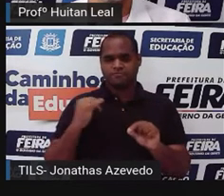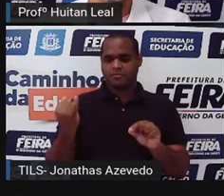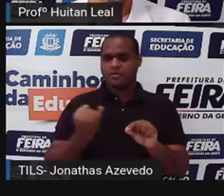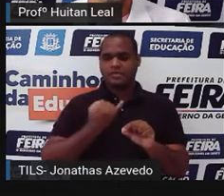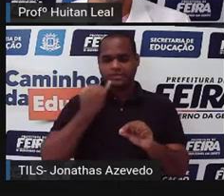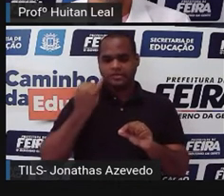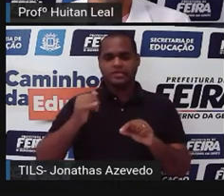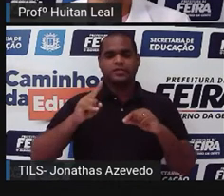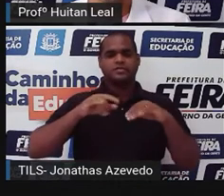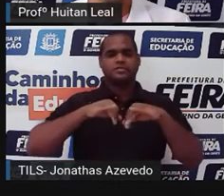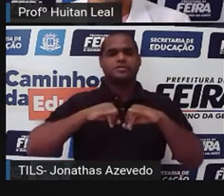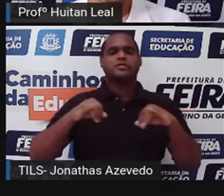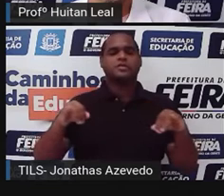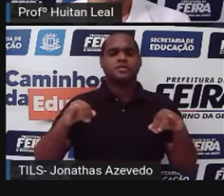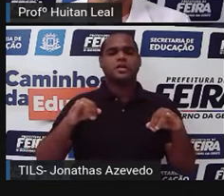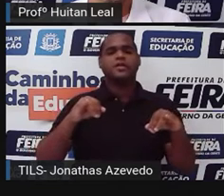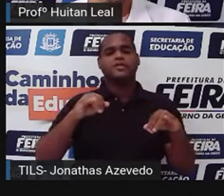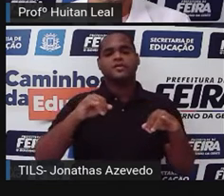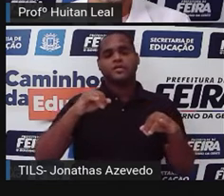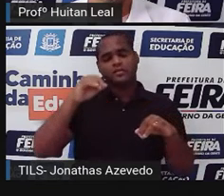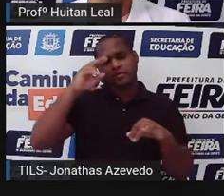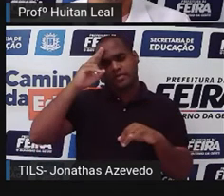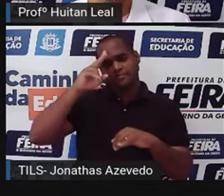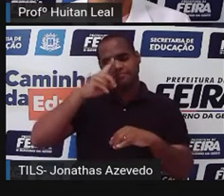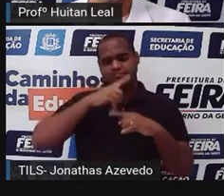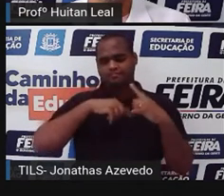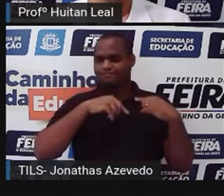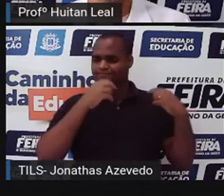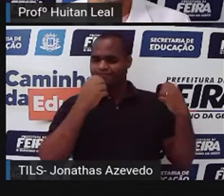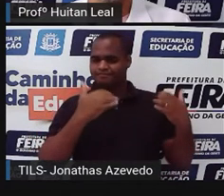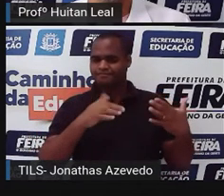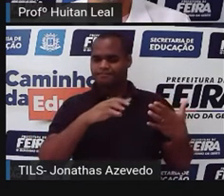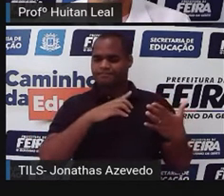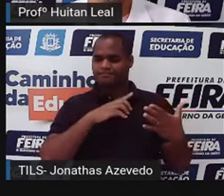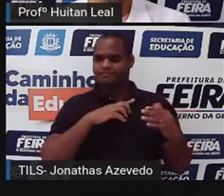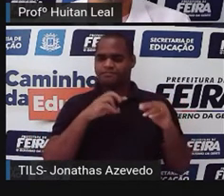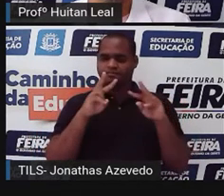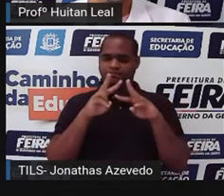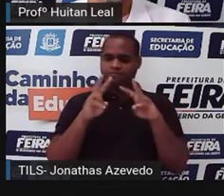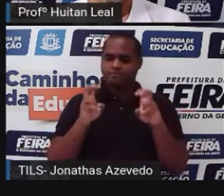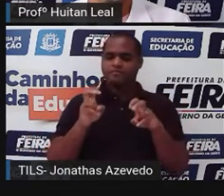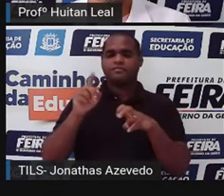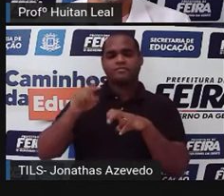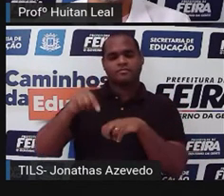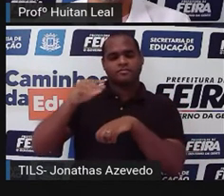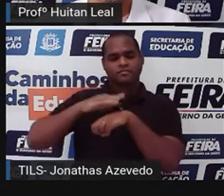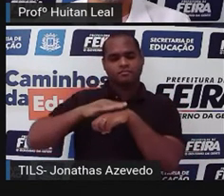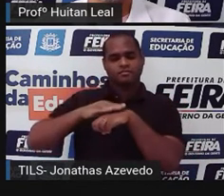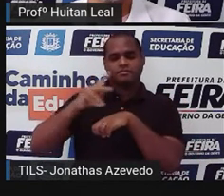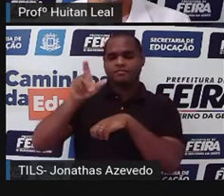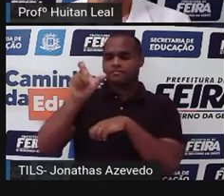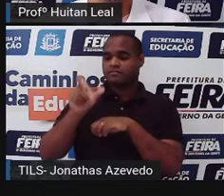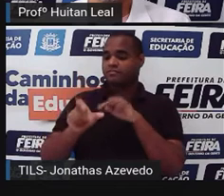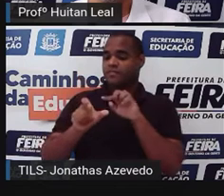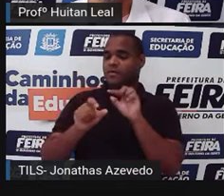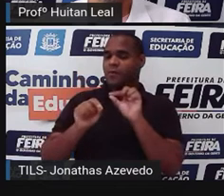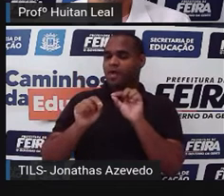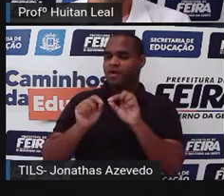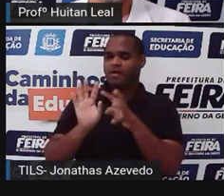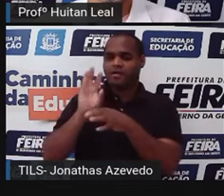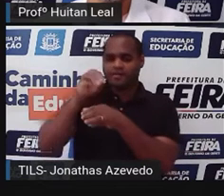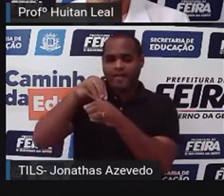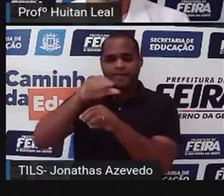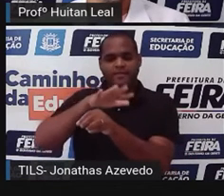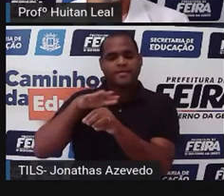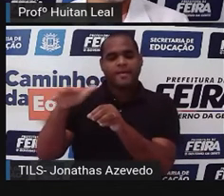da notícia, mas temos que lembrar que, a depender do assunto tratado pela notícia, a sua relevância está condicionada ao